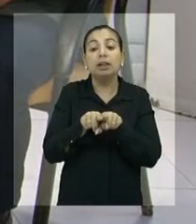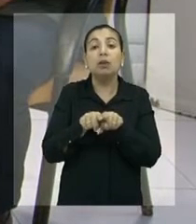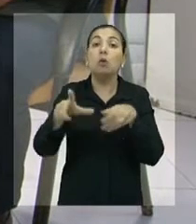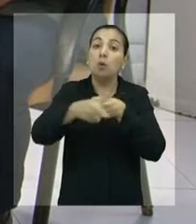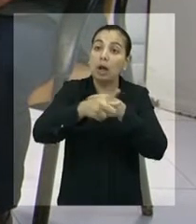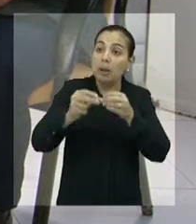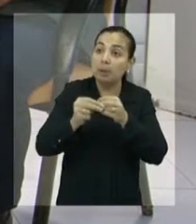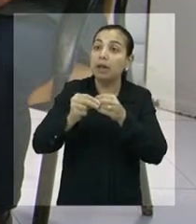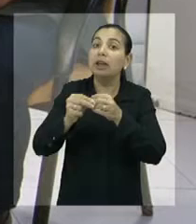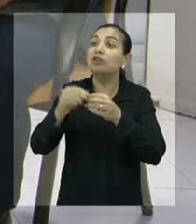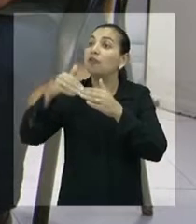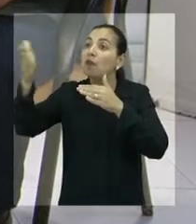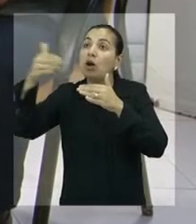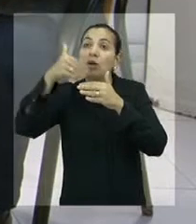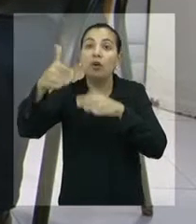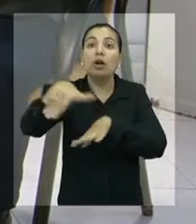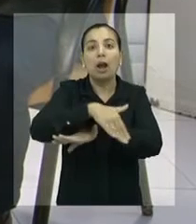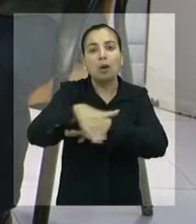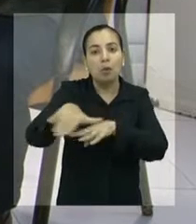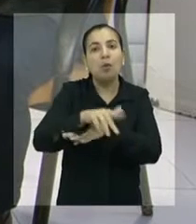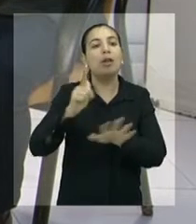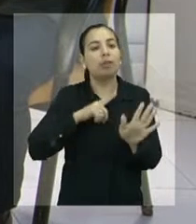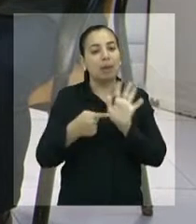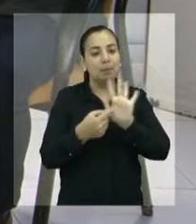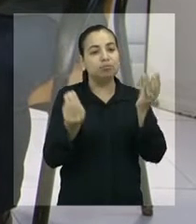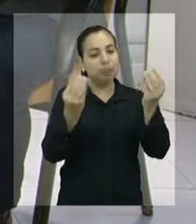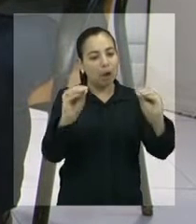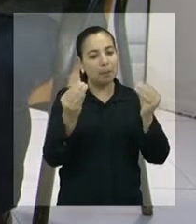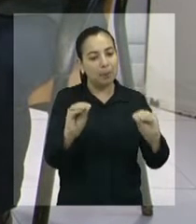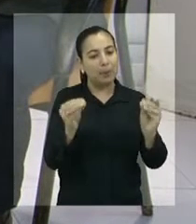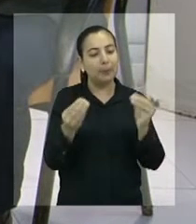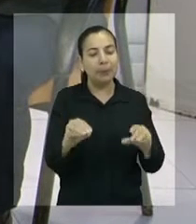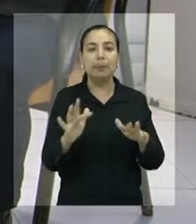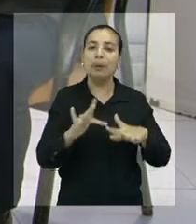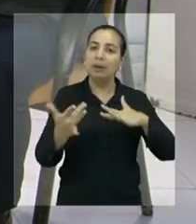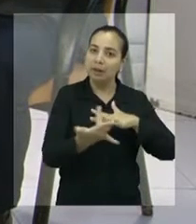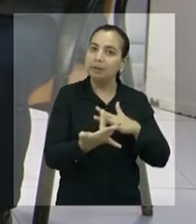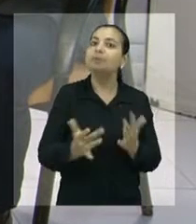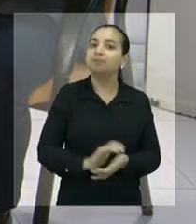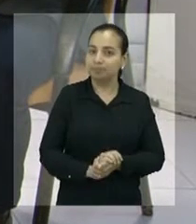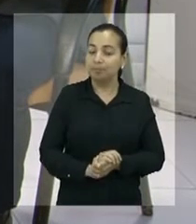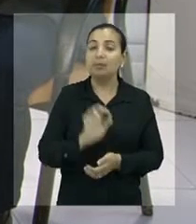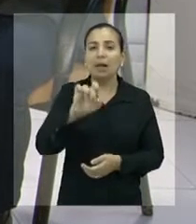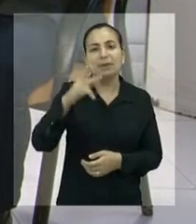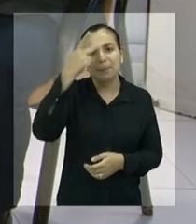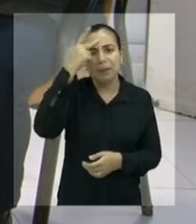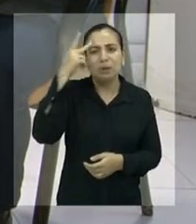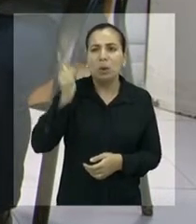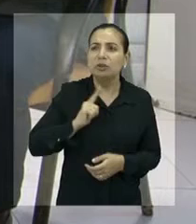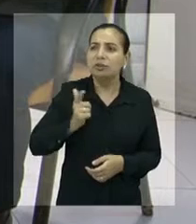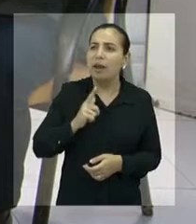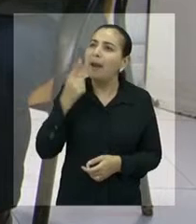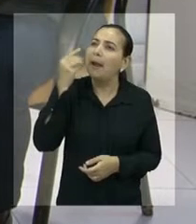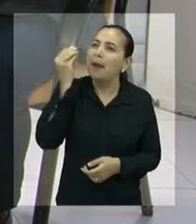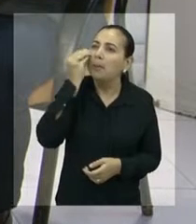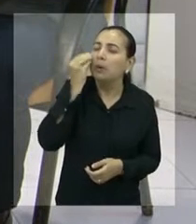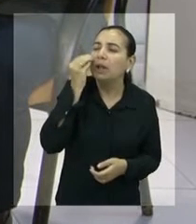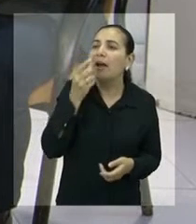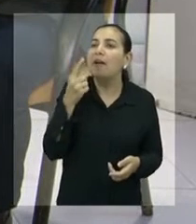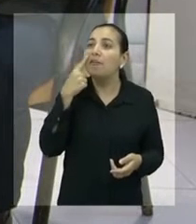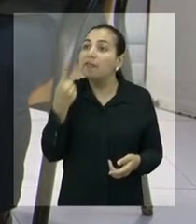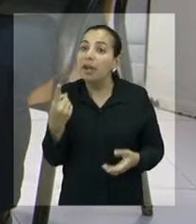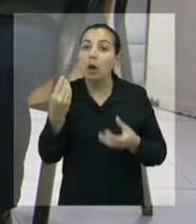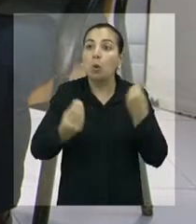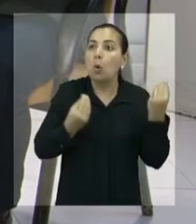gabinete nas ruas. Se as pessoas tivessem a oportunidade de ver como é interessante, como o resultado